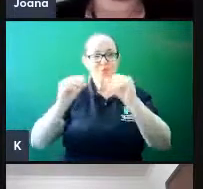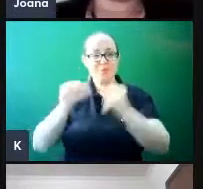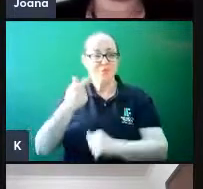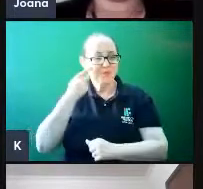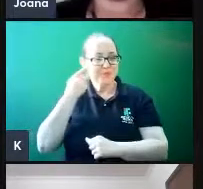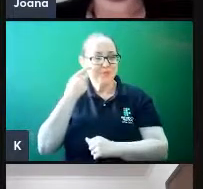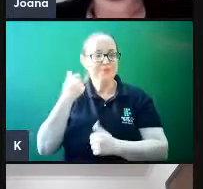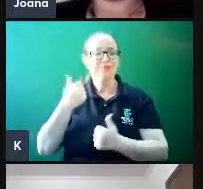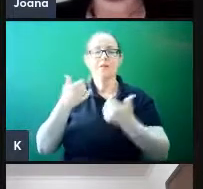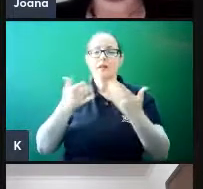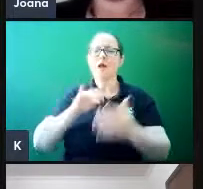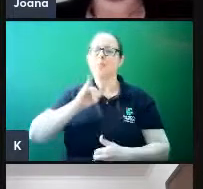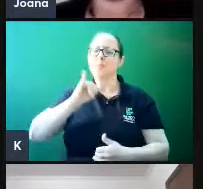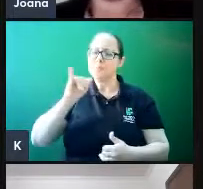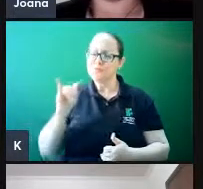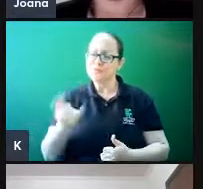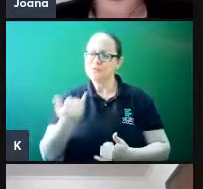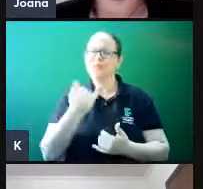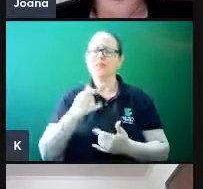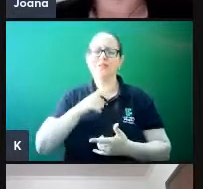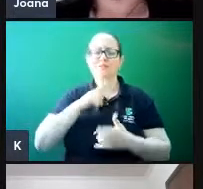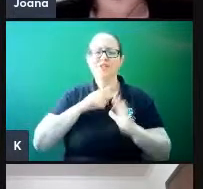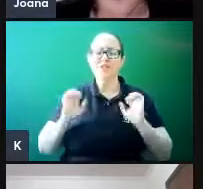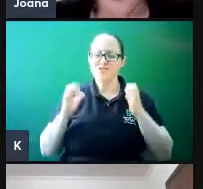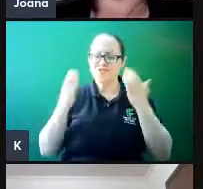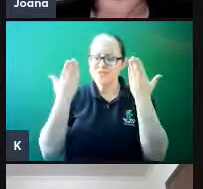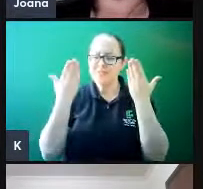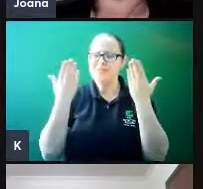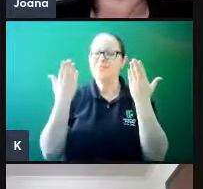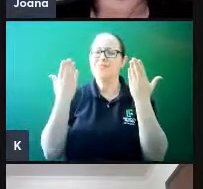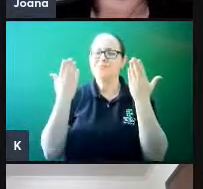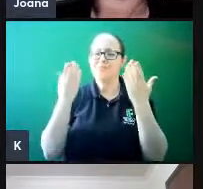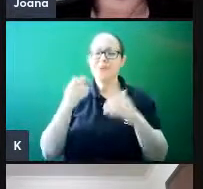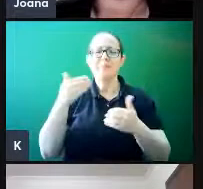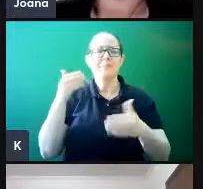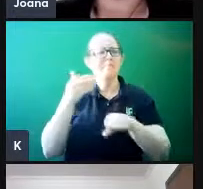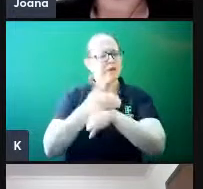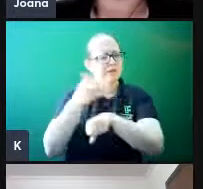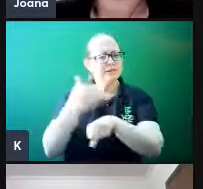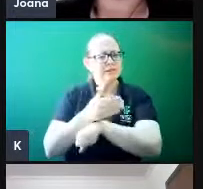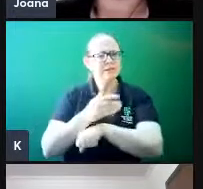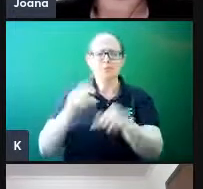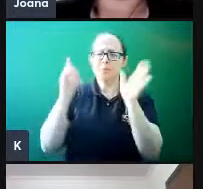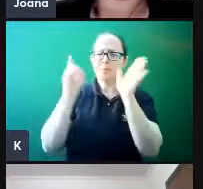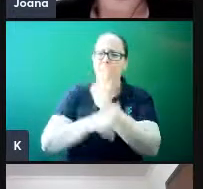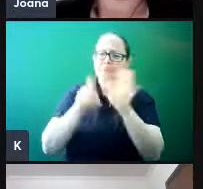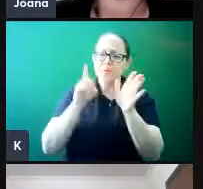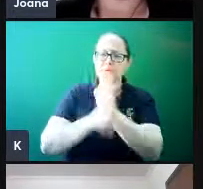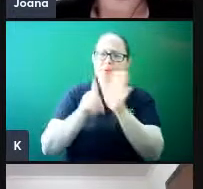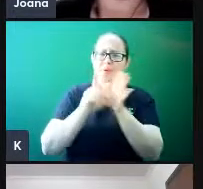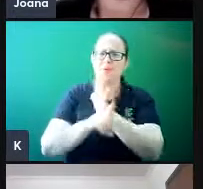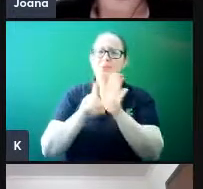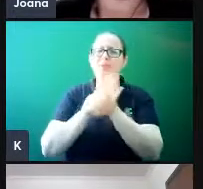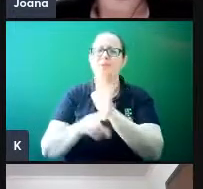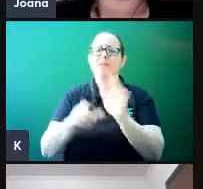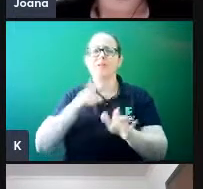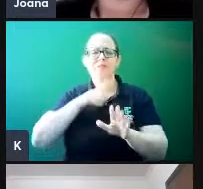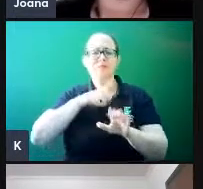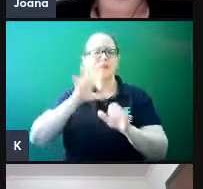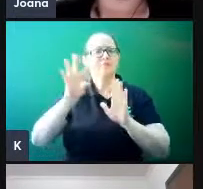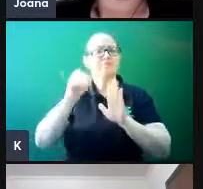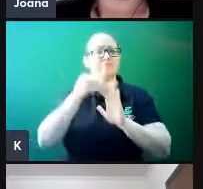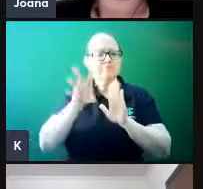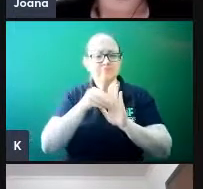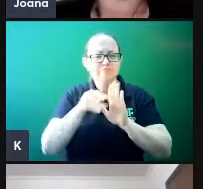Aproveitem bastante o evento, participem com perguntas, com considerações que queiram